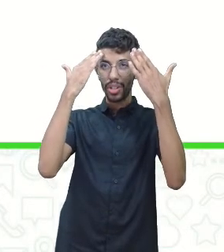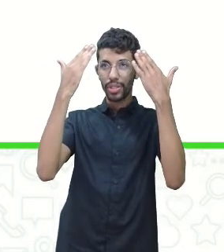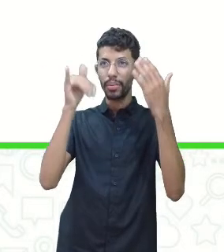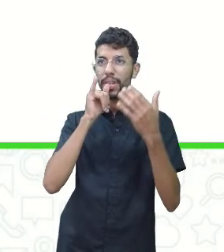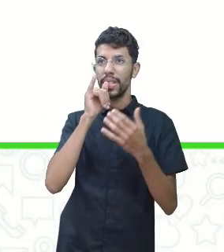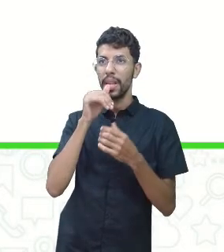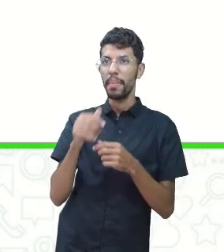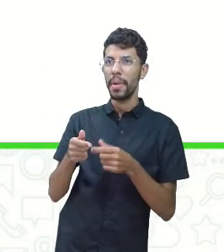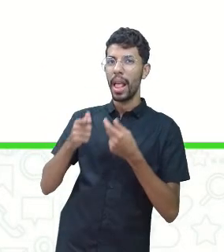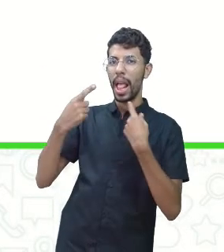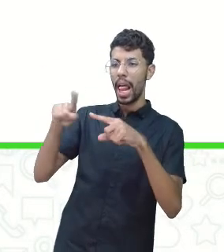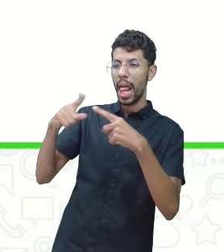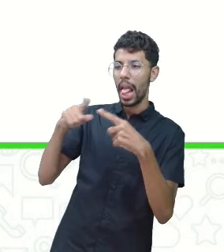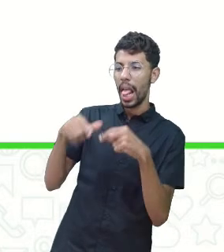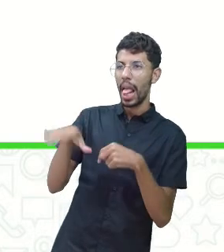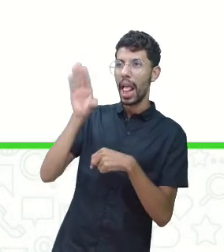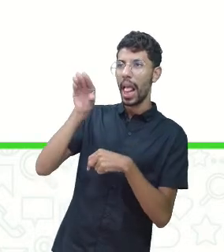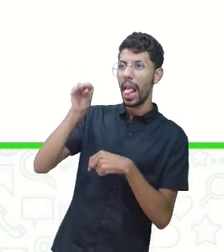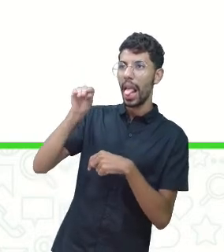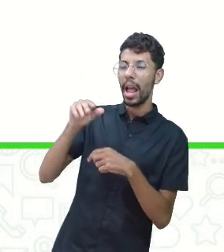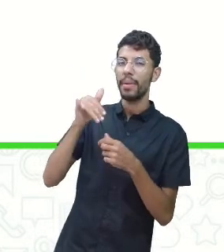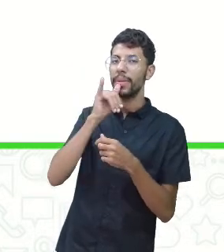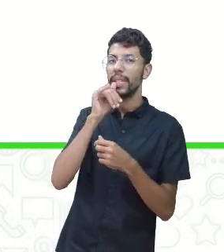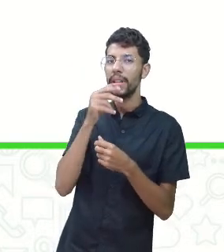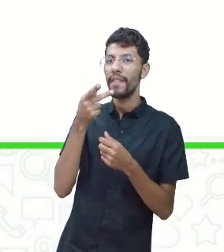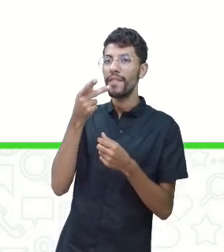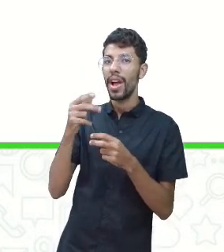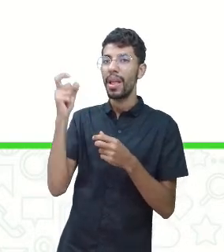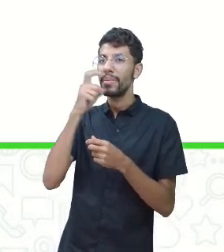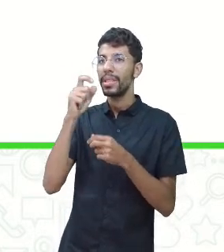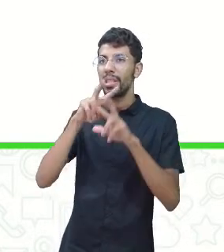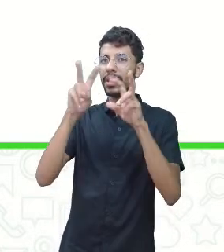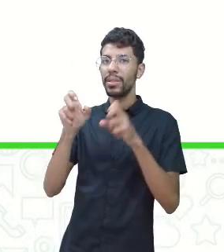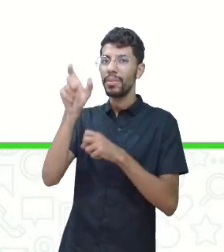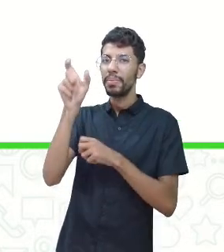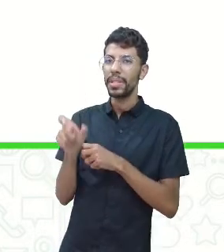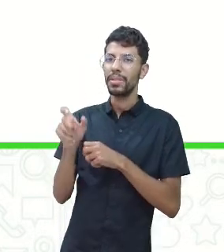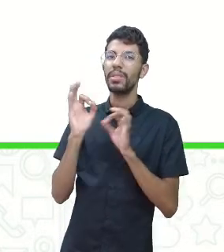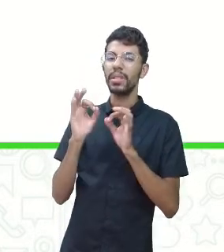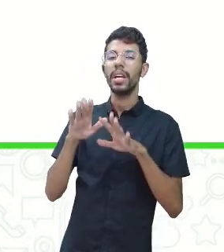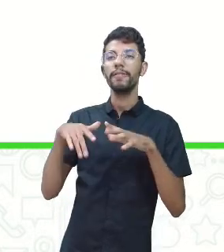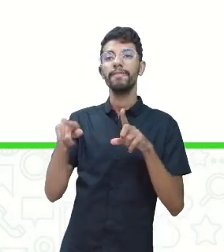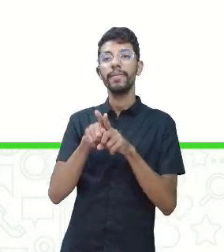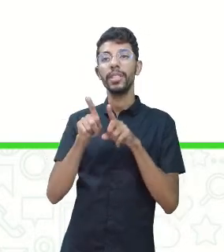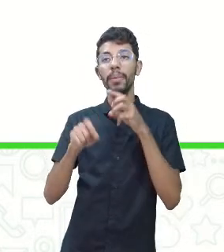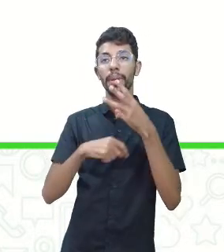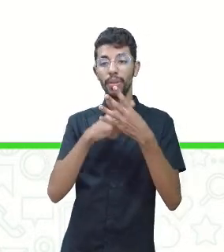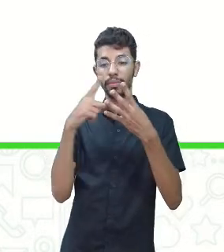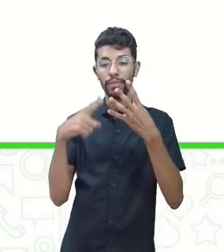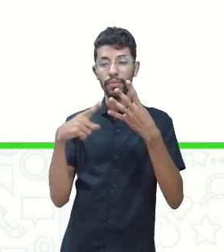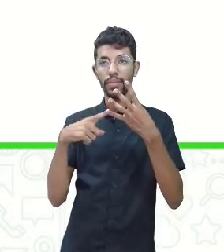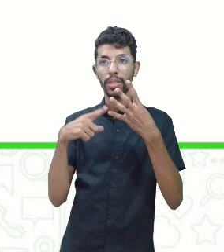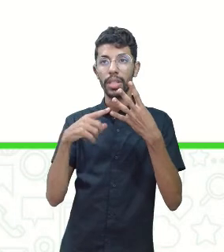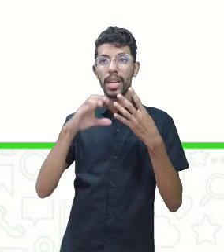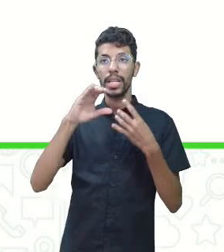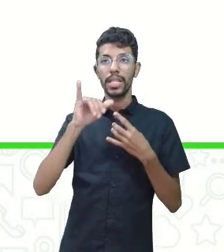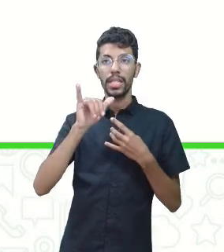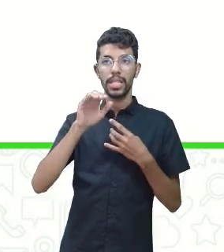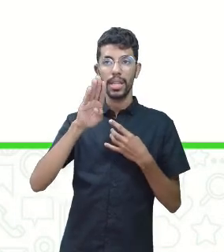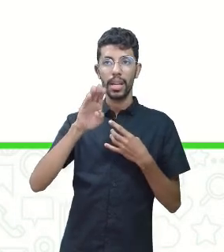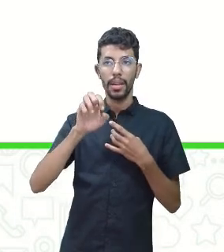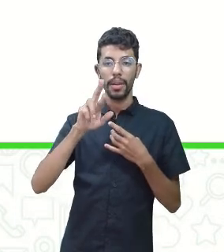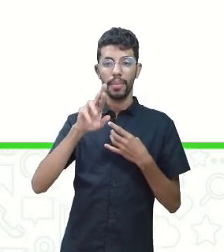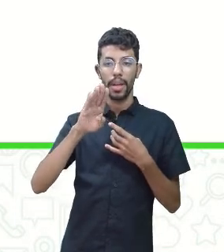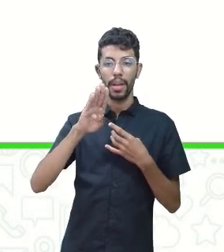que conta mentiras sobre você. E também o ciberbullying, que é através das